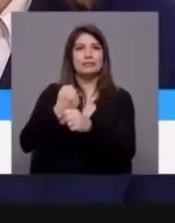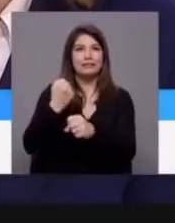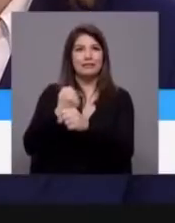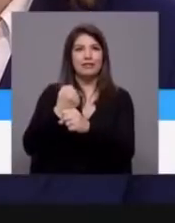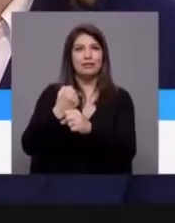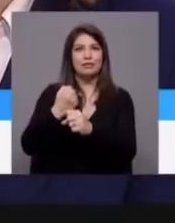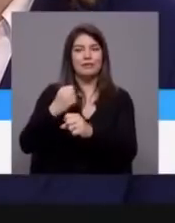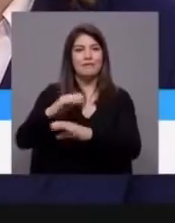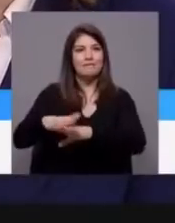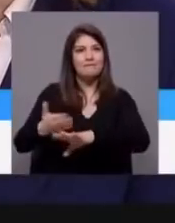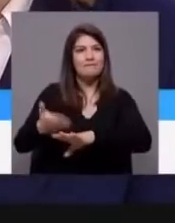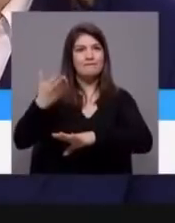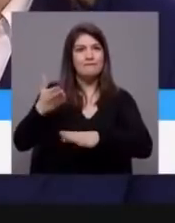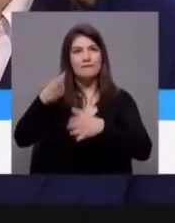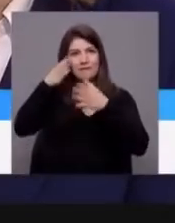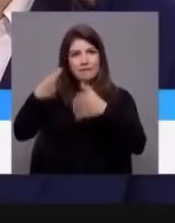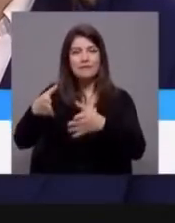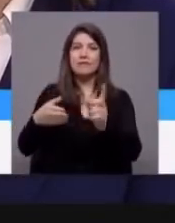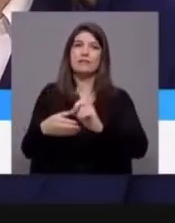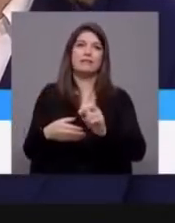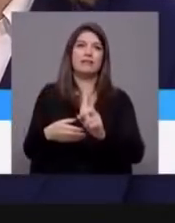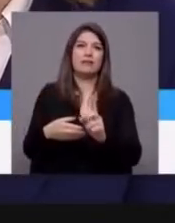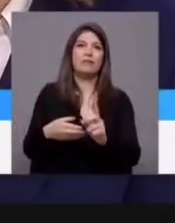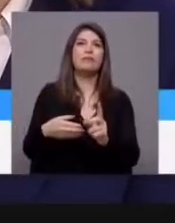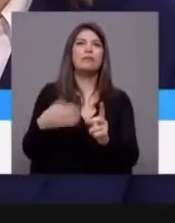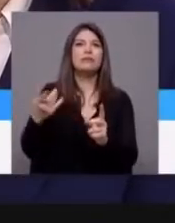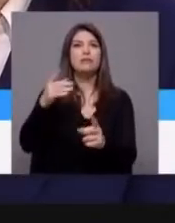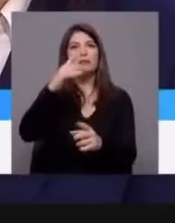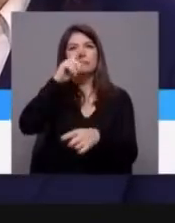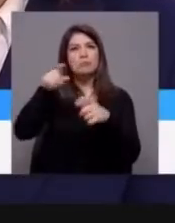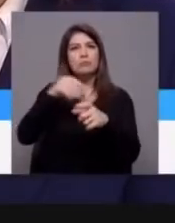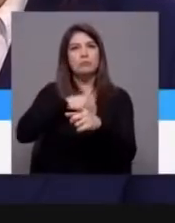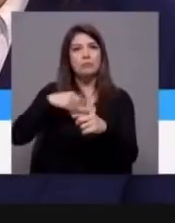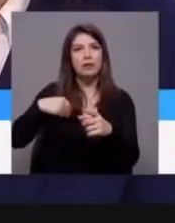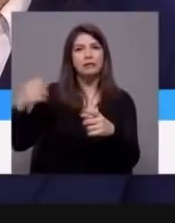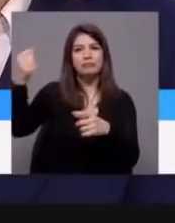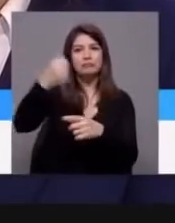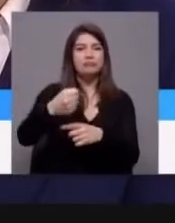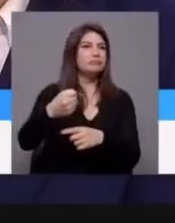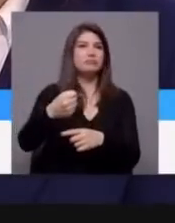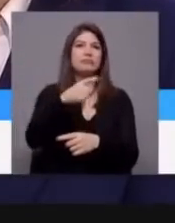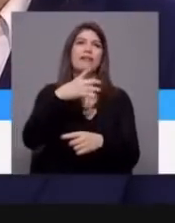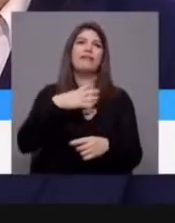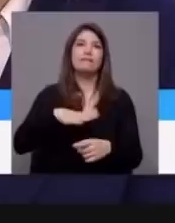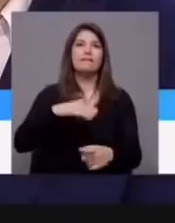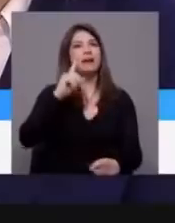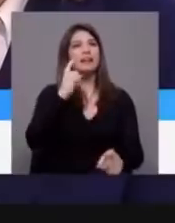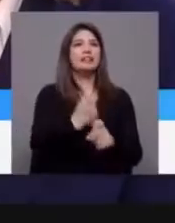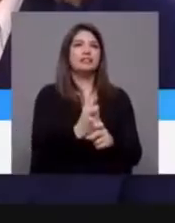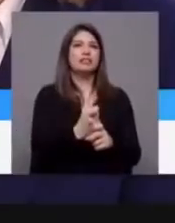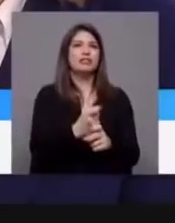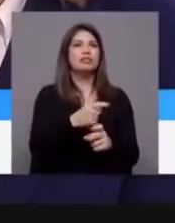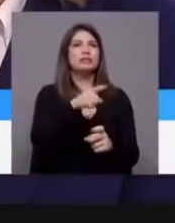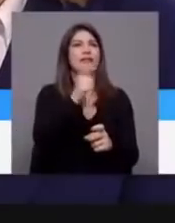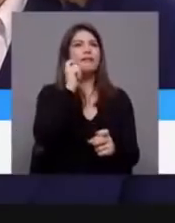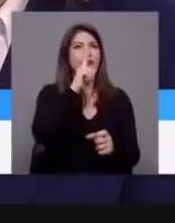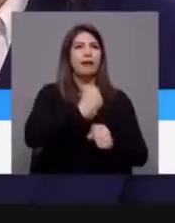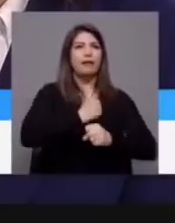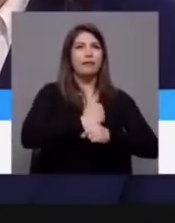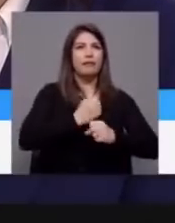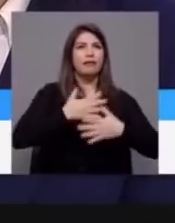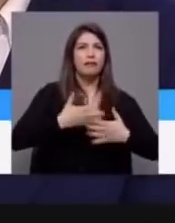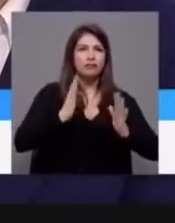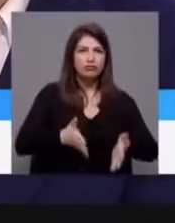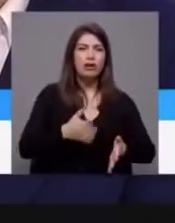no centro do Serviço Nacional de os utentes e os seus profissionais, mas é sim exigir a quem já está exausto que faça mais